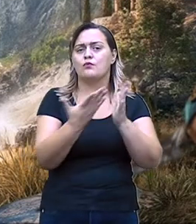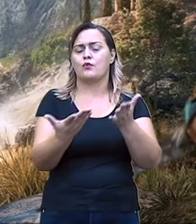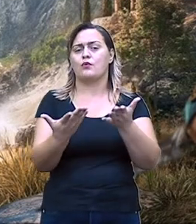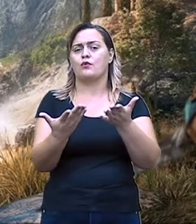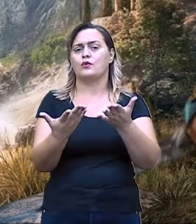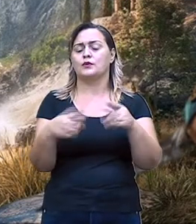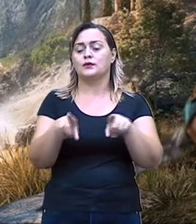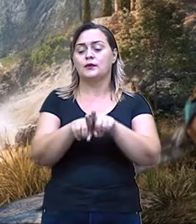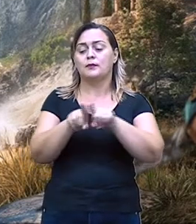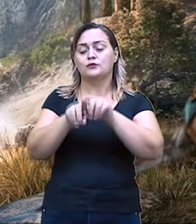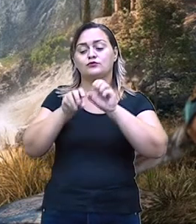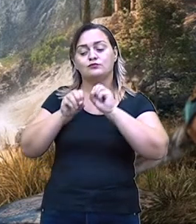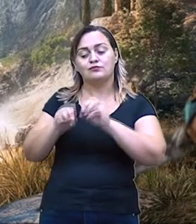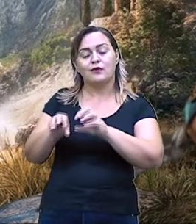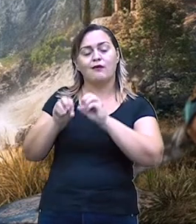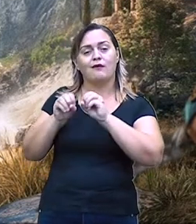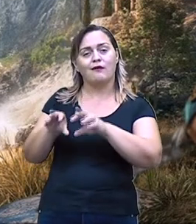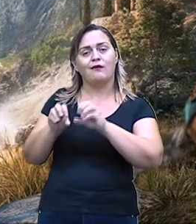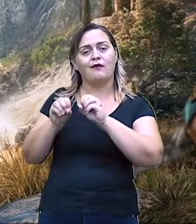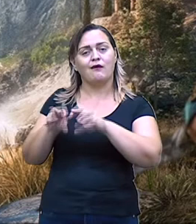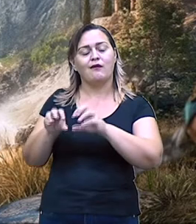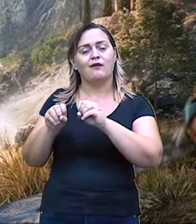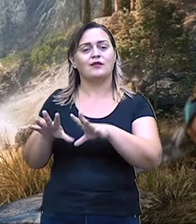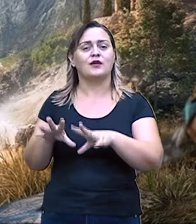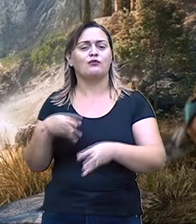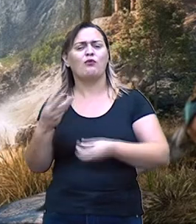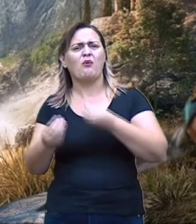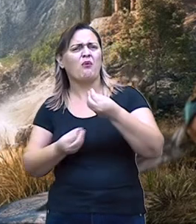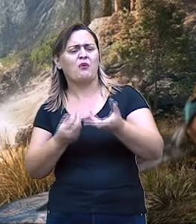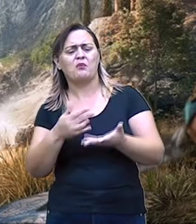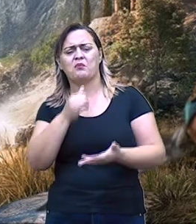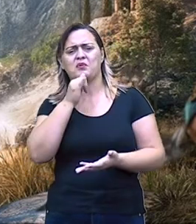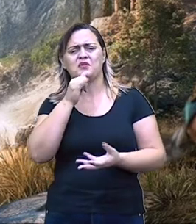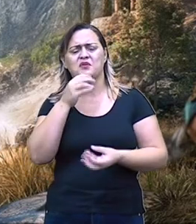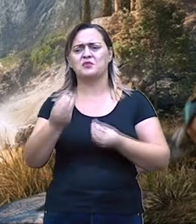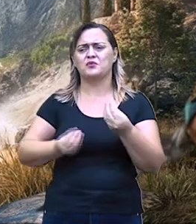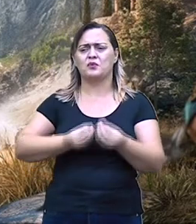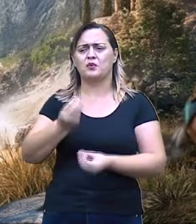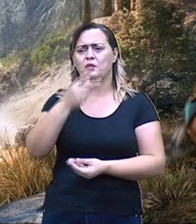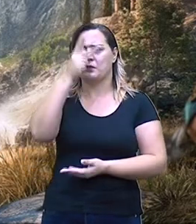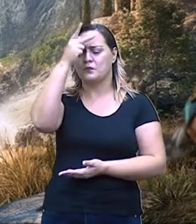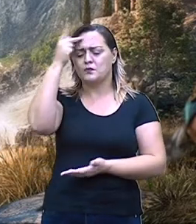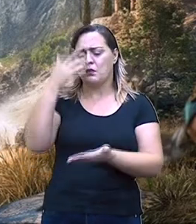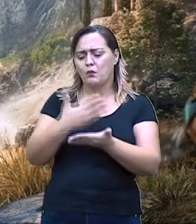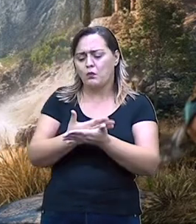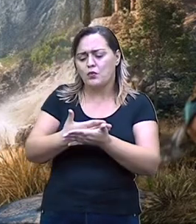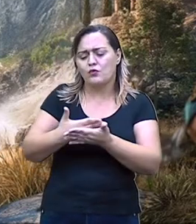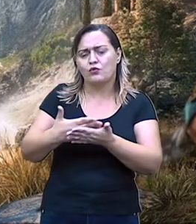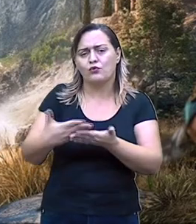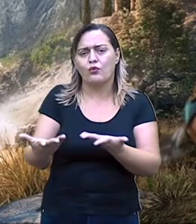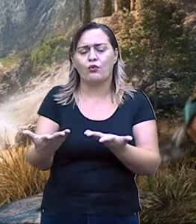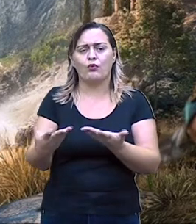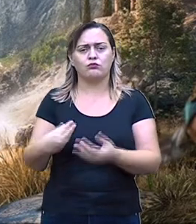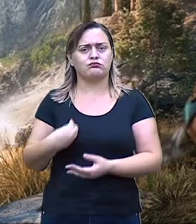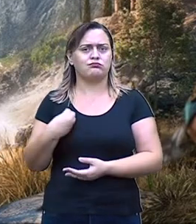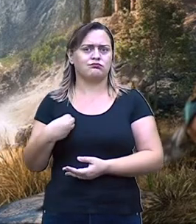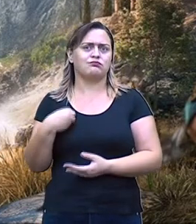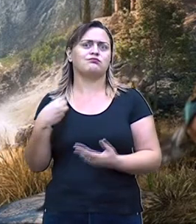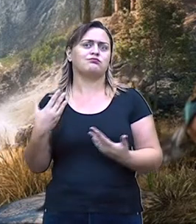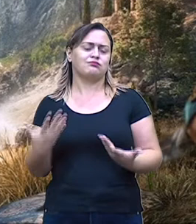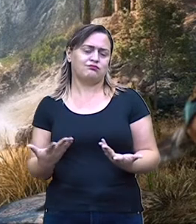explicação, né? A origem de seres humanos, através da união de fatos históricos, com personagens aí